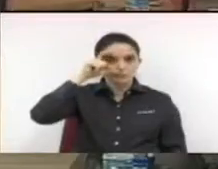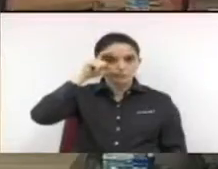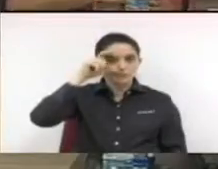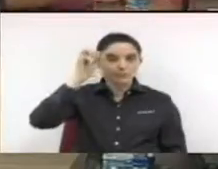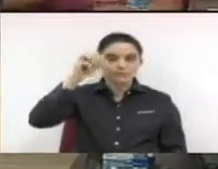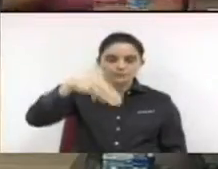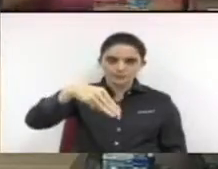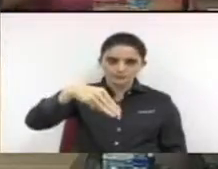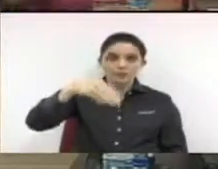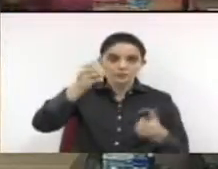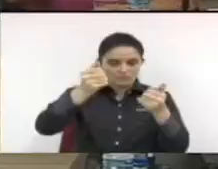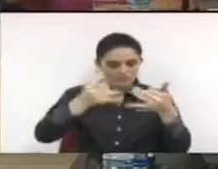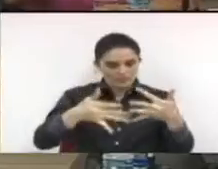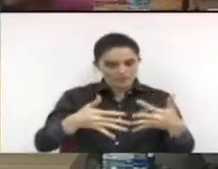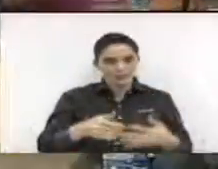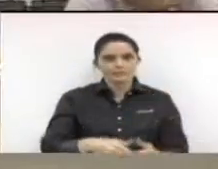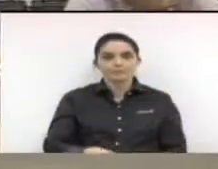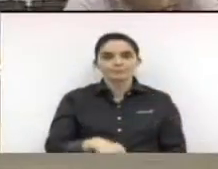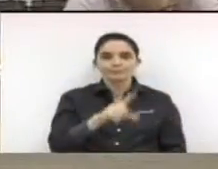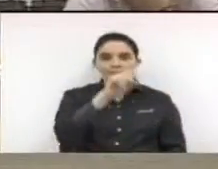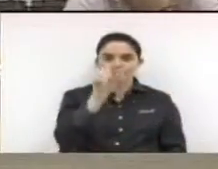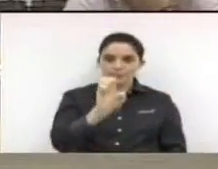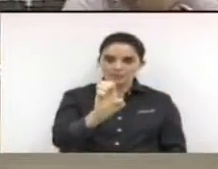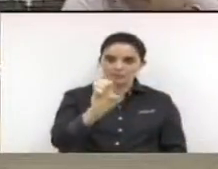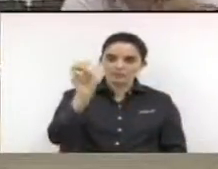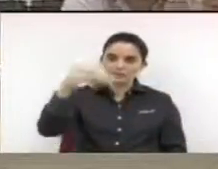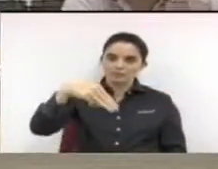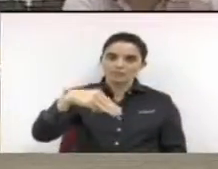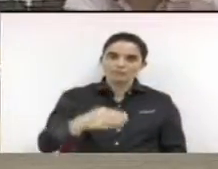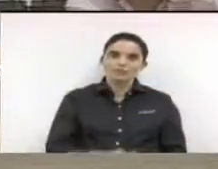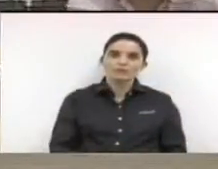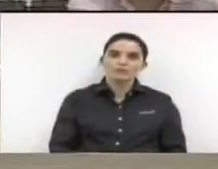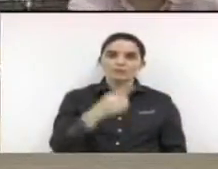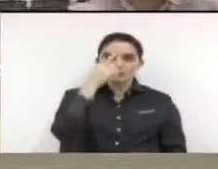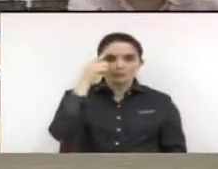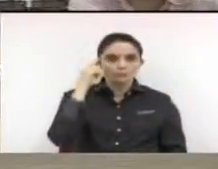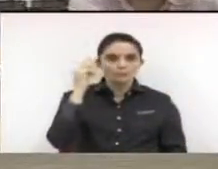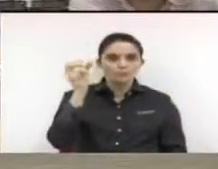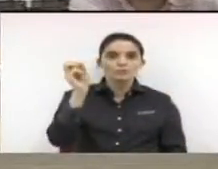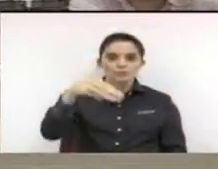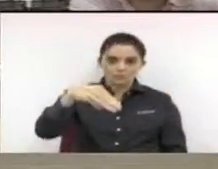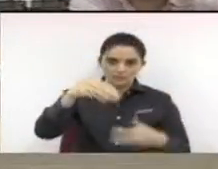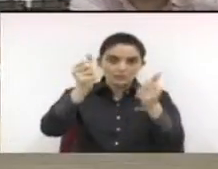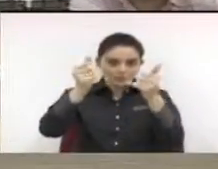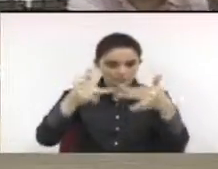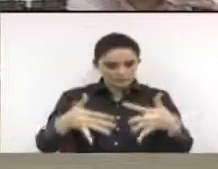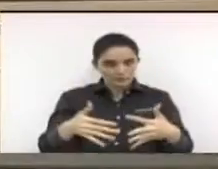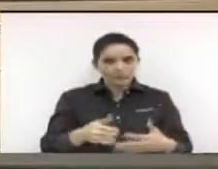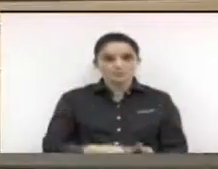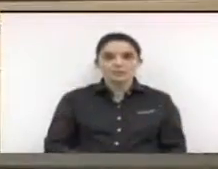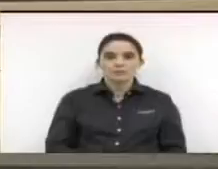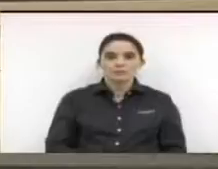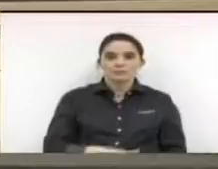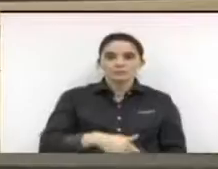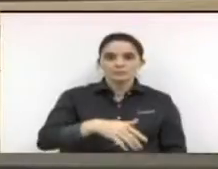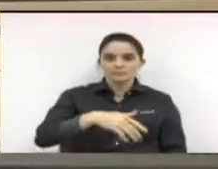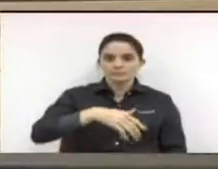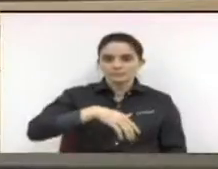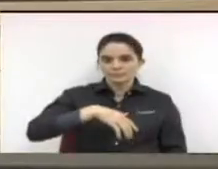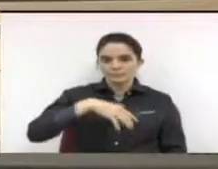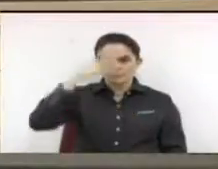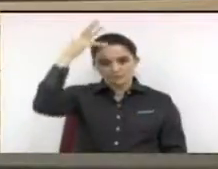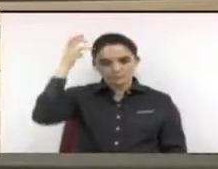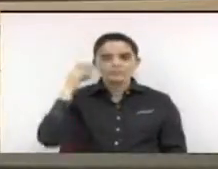Zayne. Sim. Com justificativa. Zé Damix. Sim. Doutor Júlio. Sim. Com justificativa. Lubogo. Sim. Com